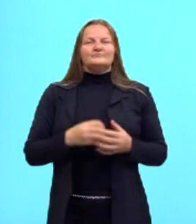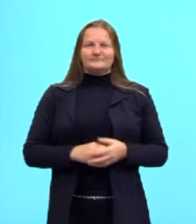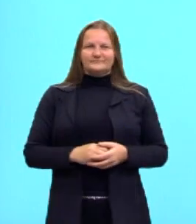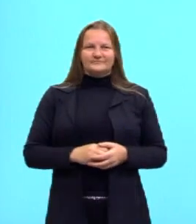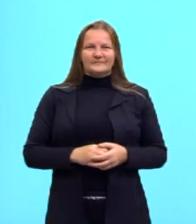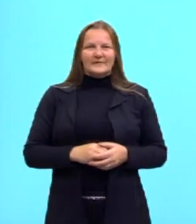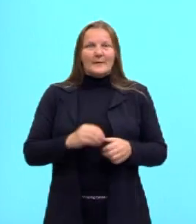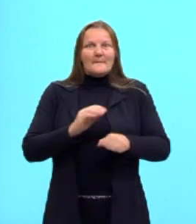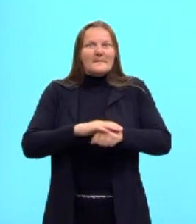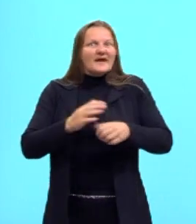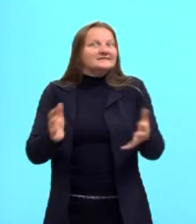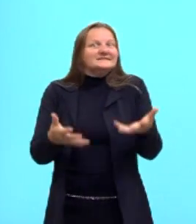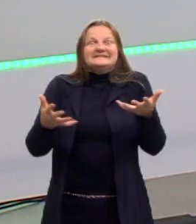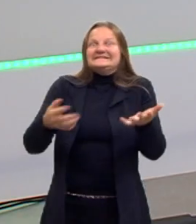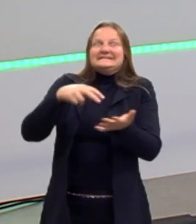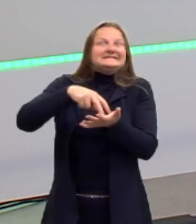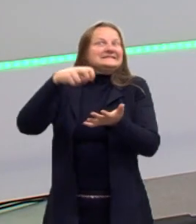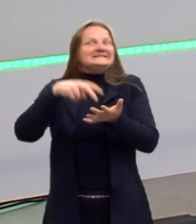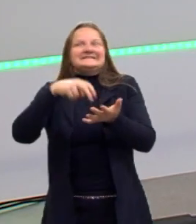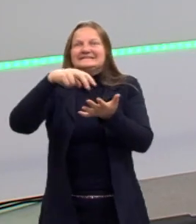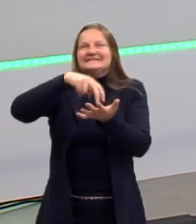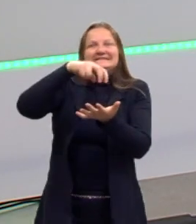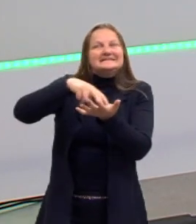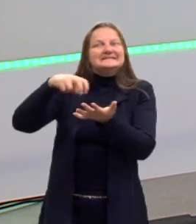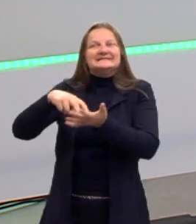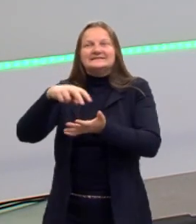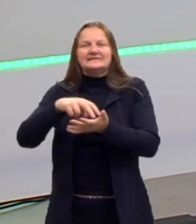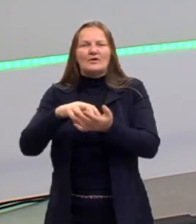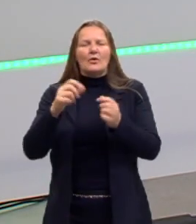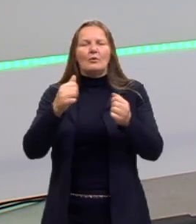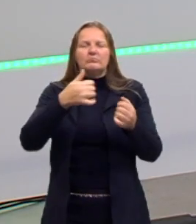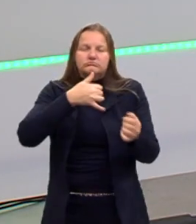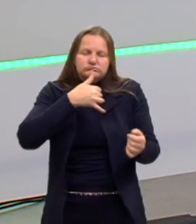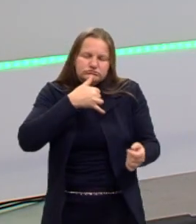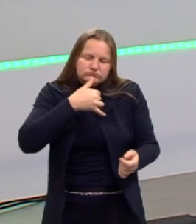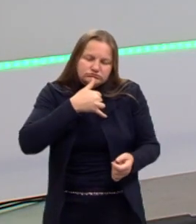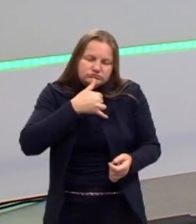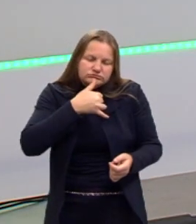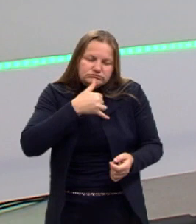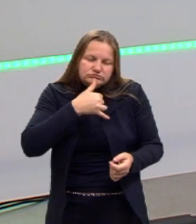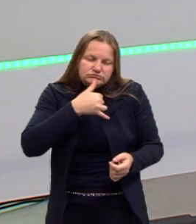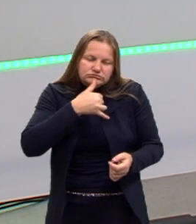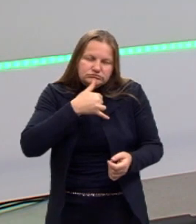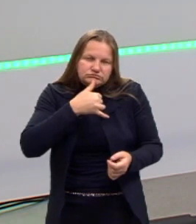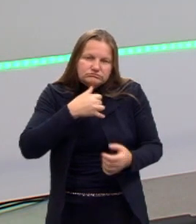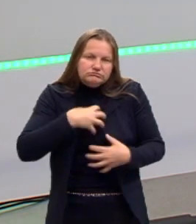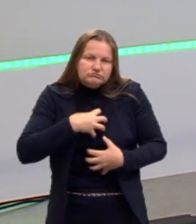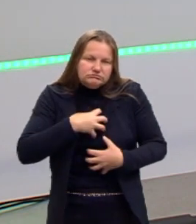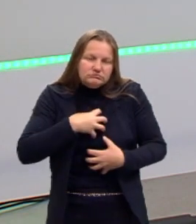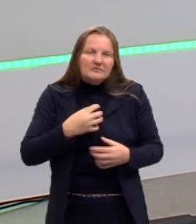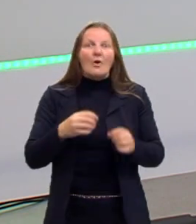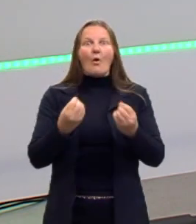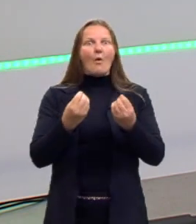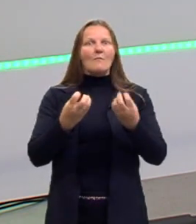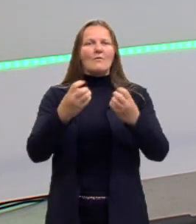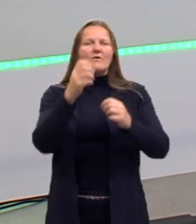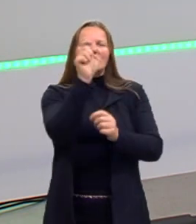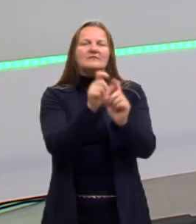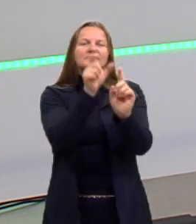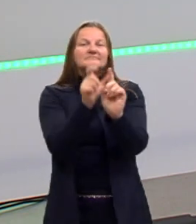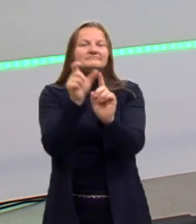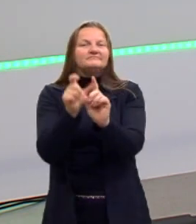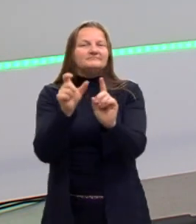mais para cima ou mais para baixo? Como está aí o humor dessas pessoas?